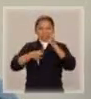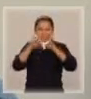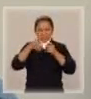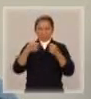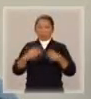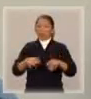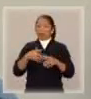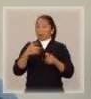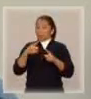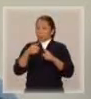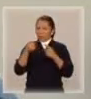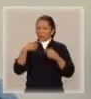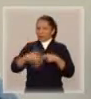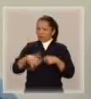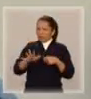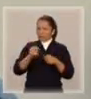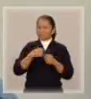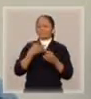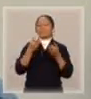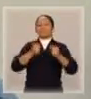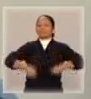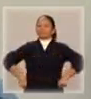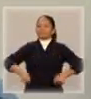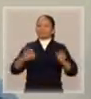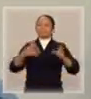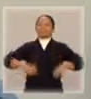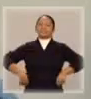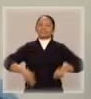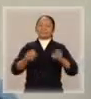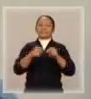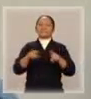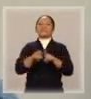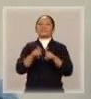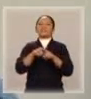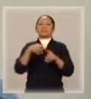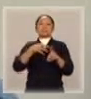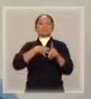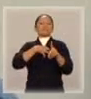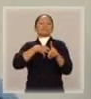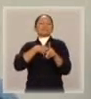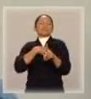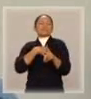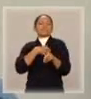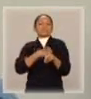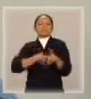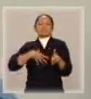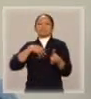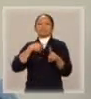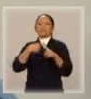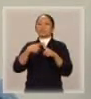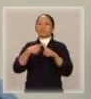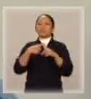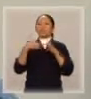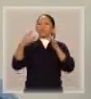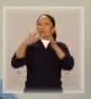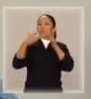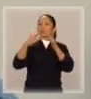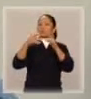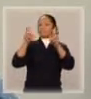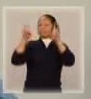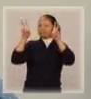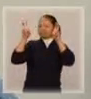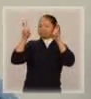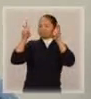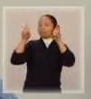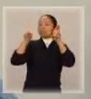Sim, tanto financeiramente quanto afetivamente. O acordo, entre aspas, que